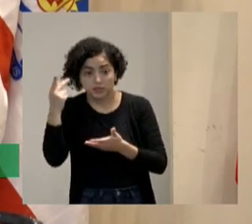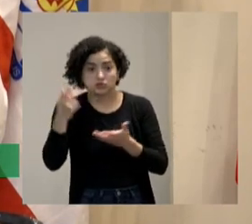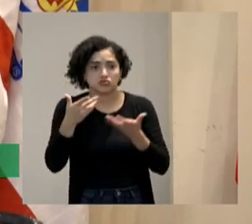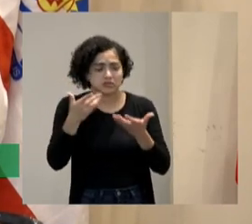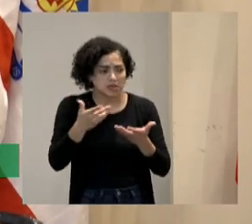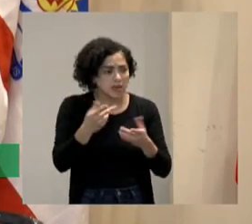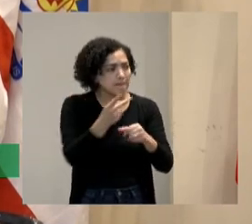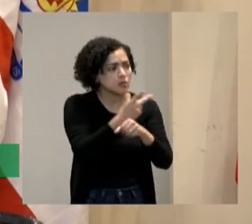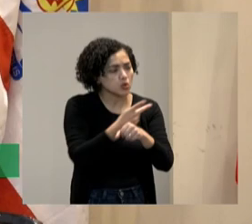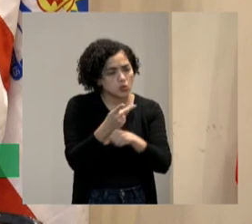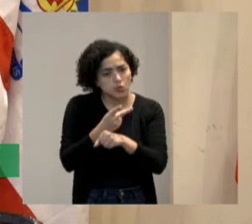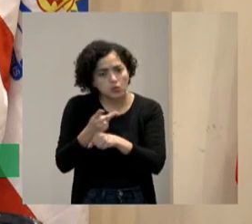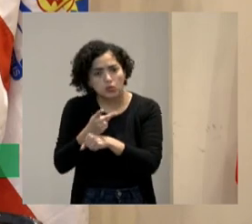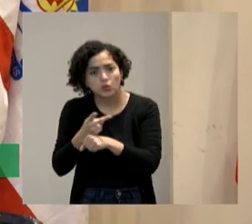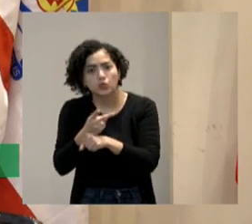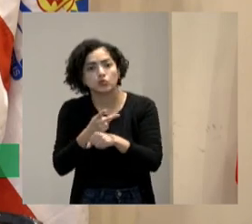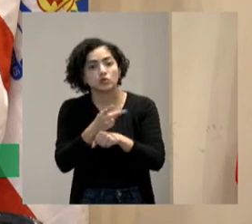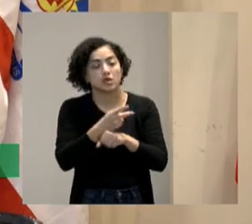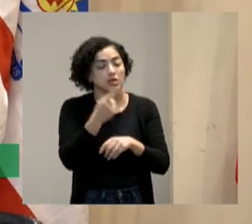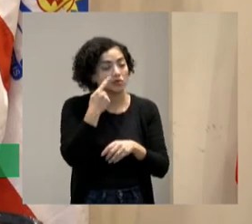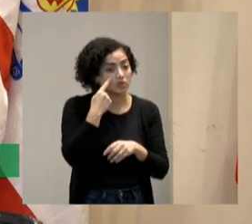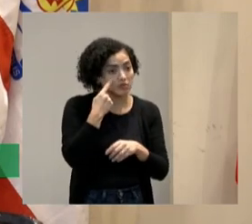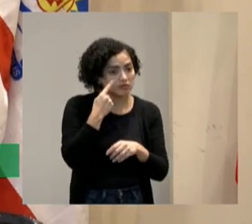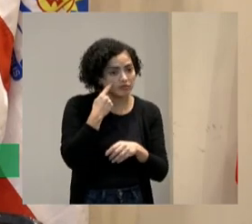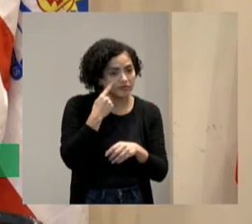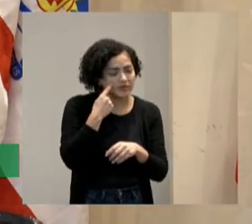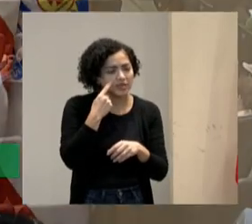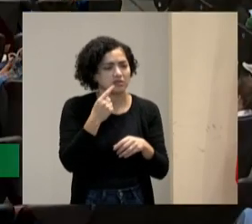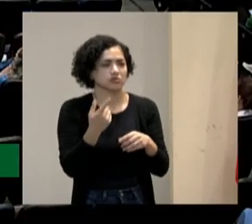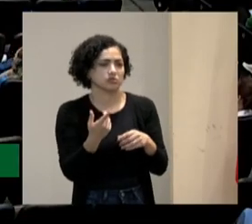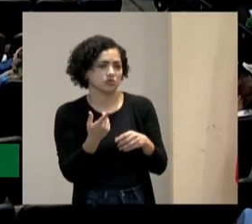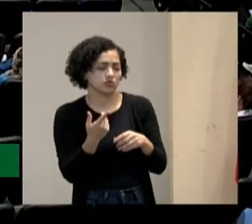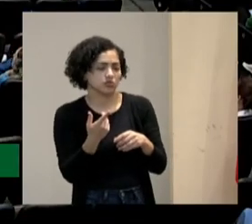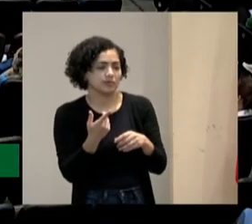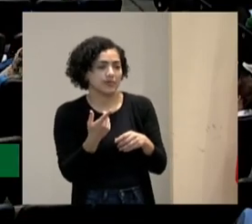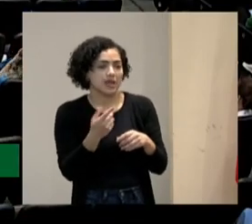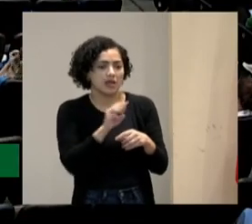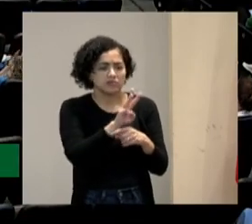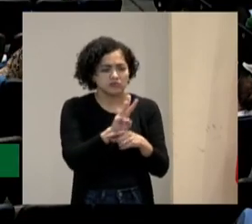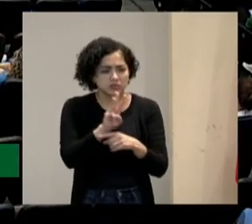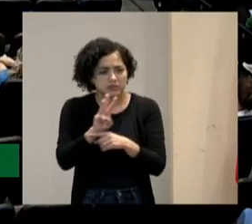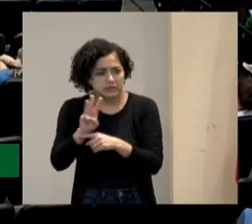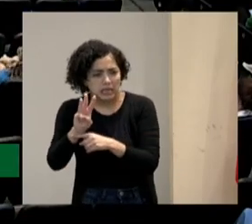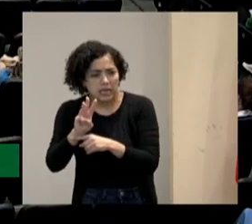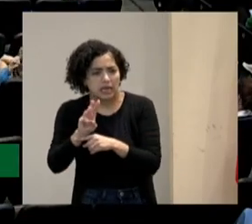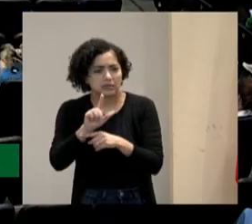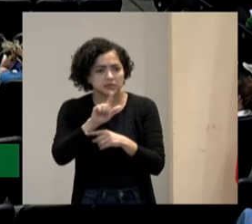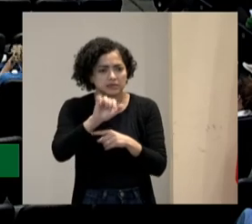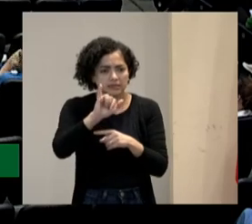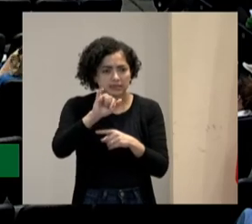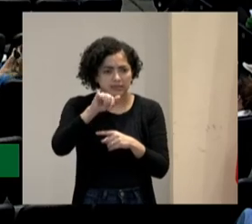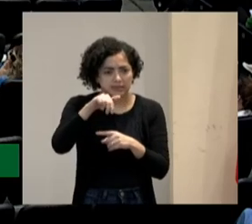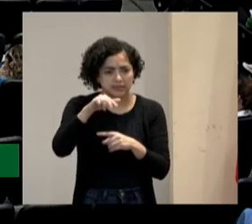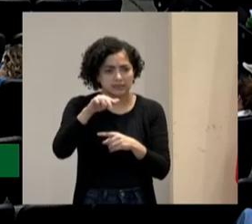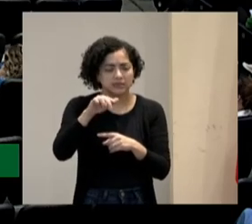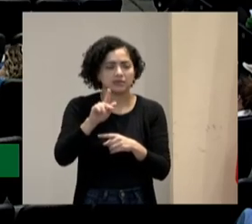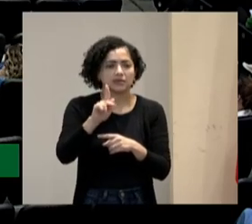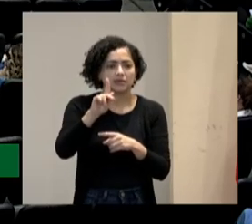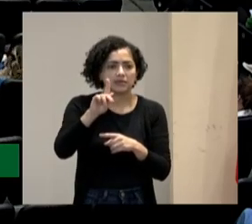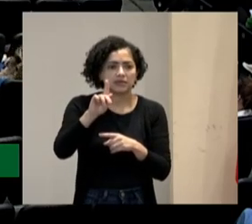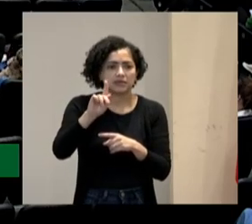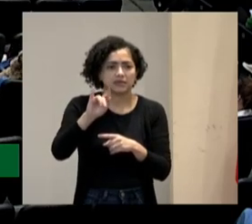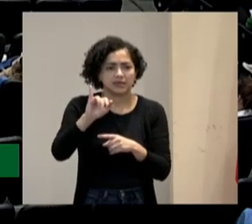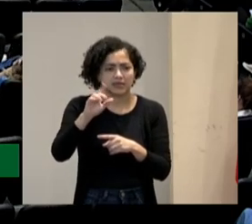atrás. Eu tenho buscado muito no LinkedIn eu tenho olhado muito LinkedIn bastante empresa trabalhando com a